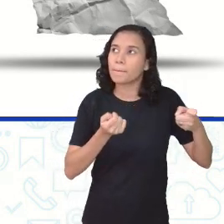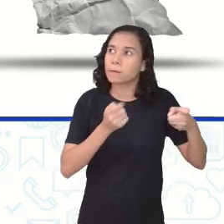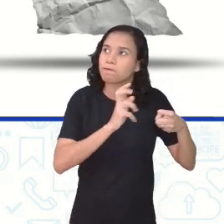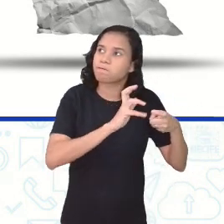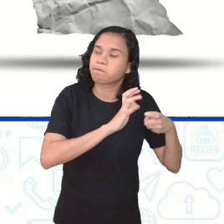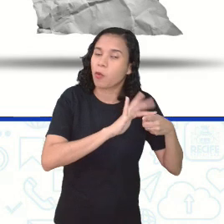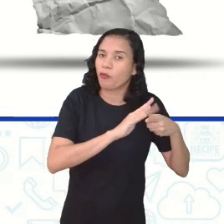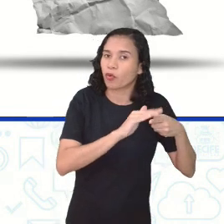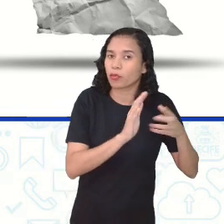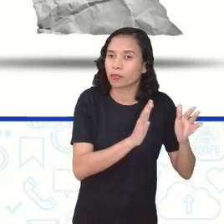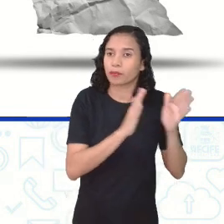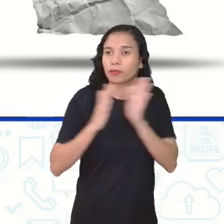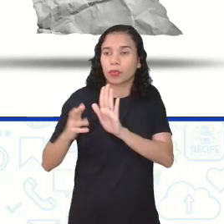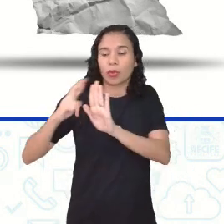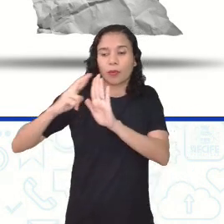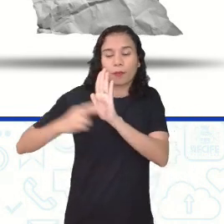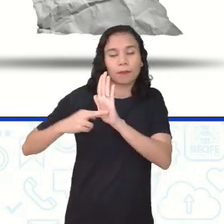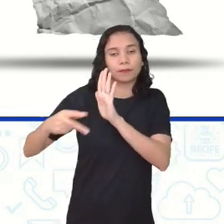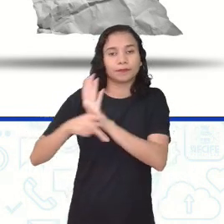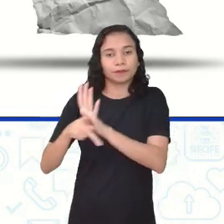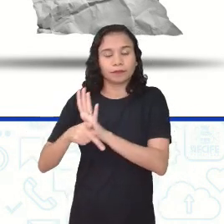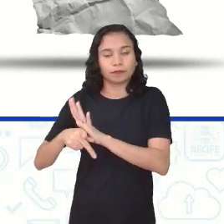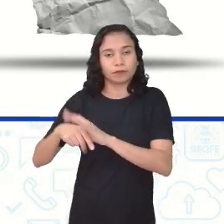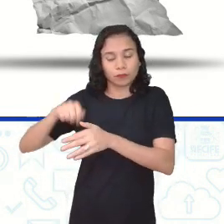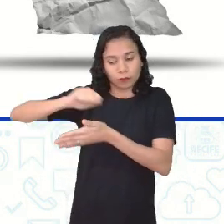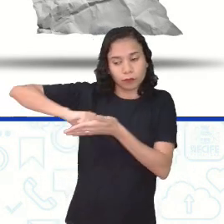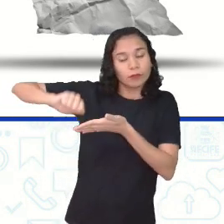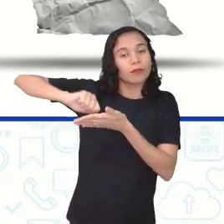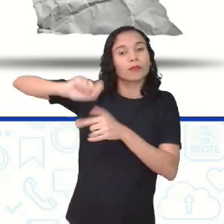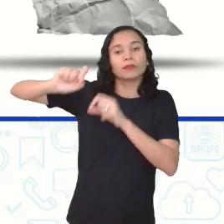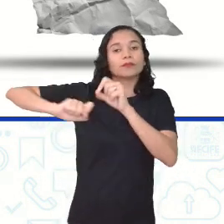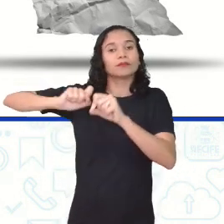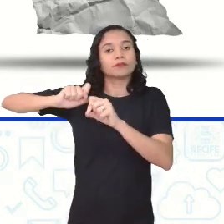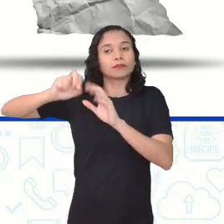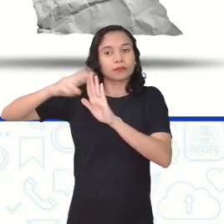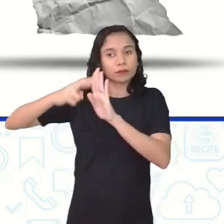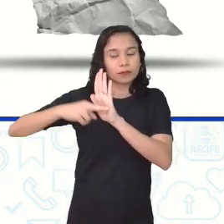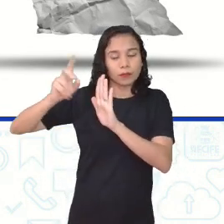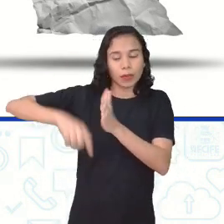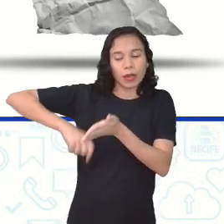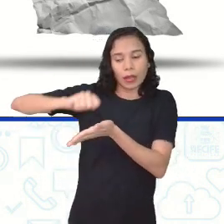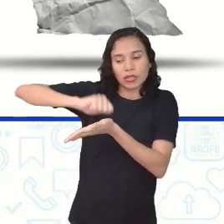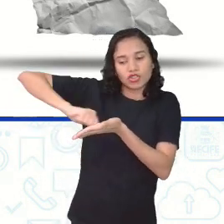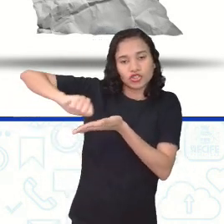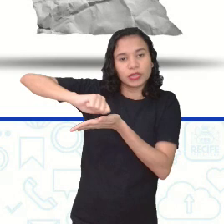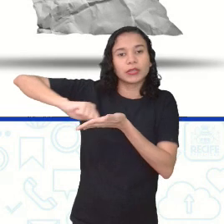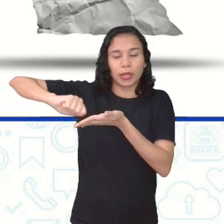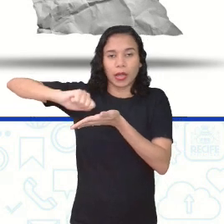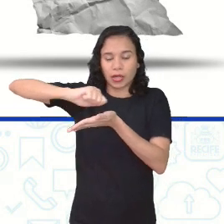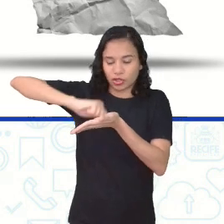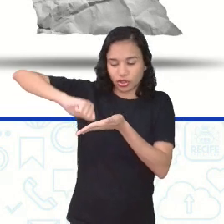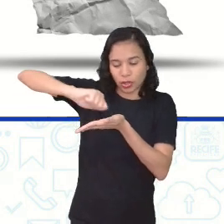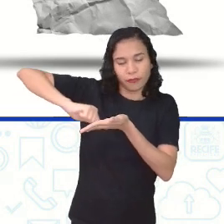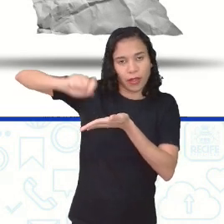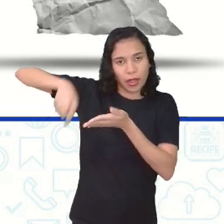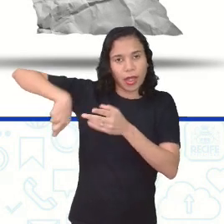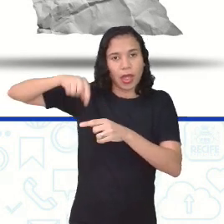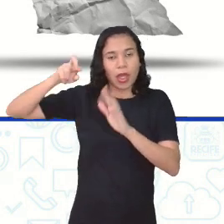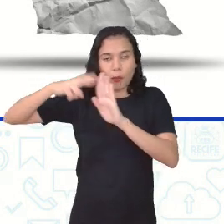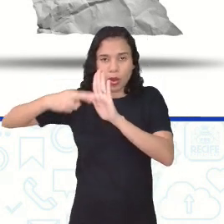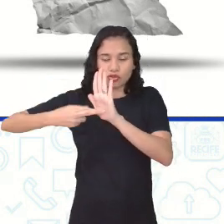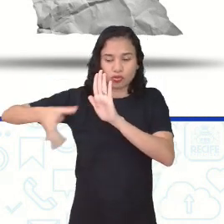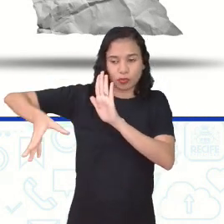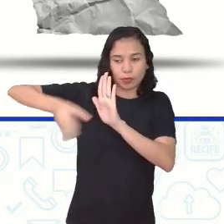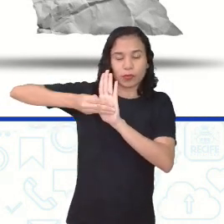e a outra pelo registro material. O que é esse registro material? É a escrita. Sim. E a escrita, ela tende a se manter